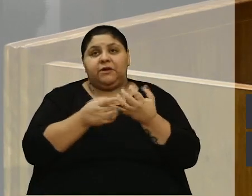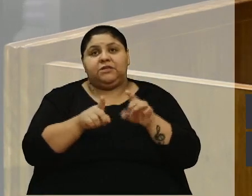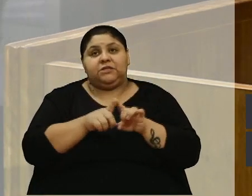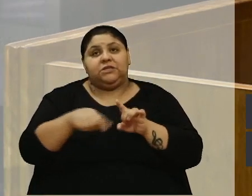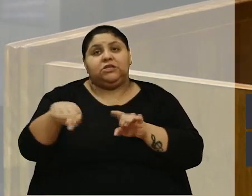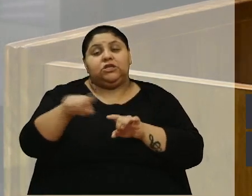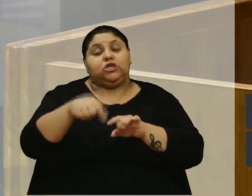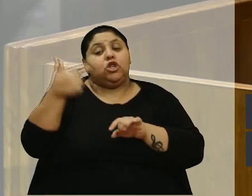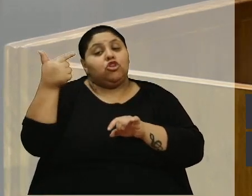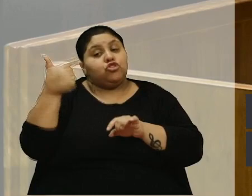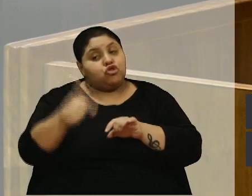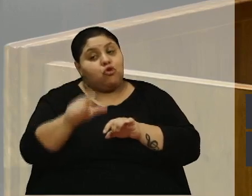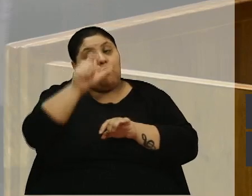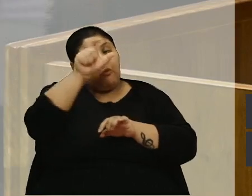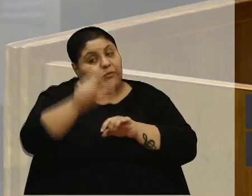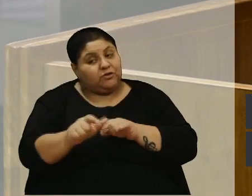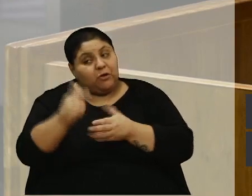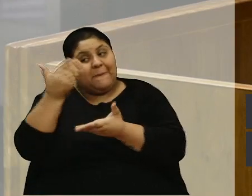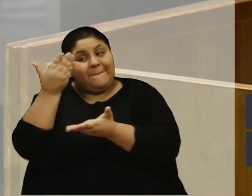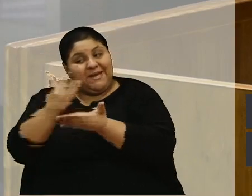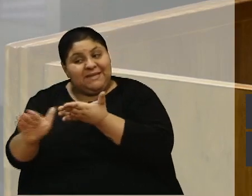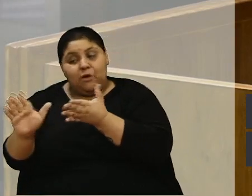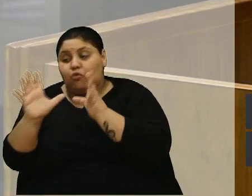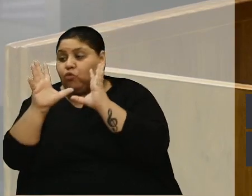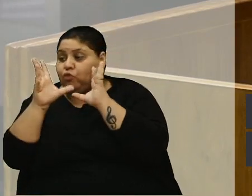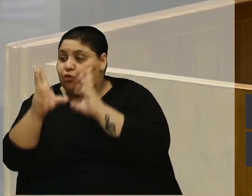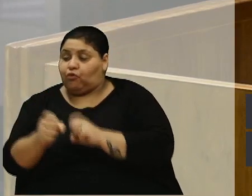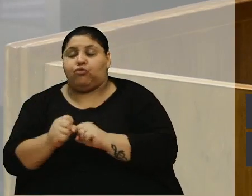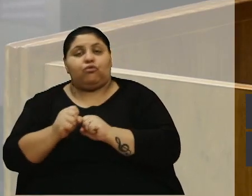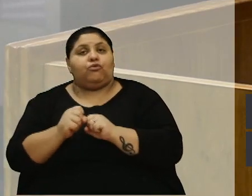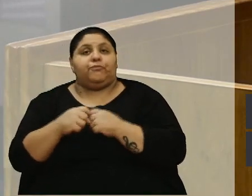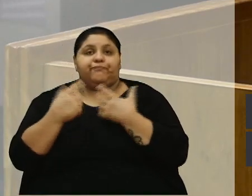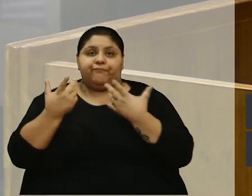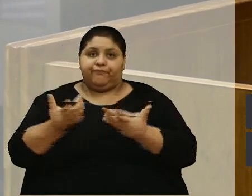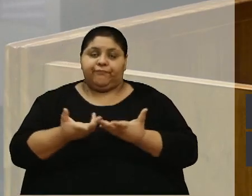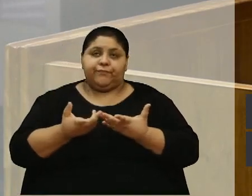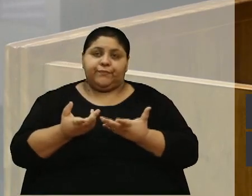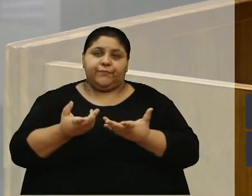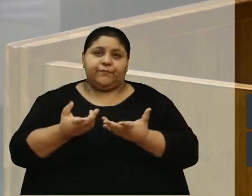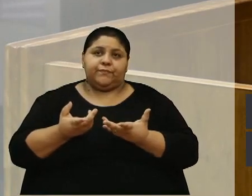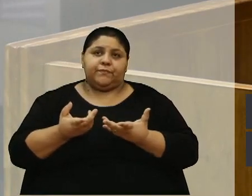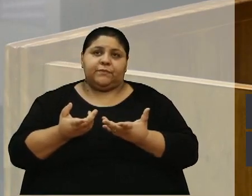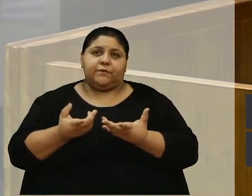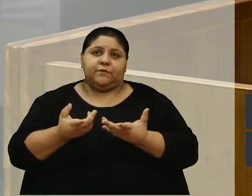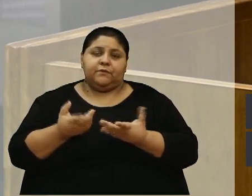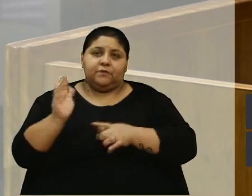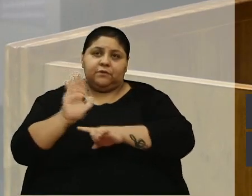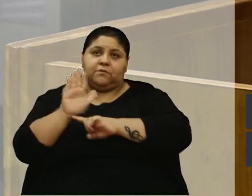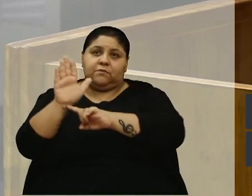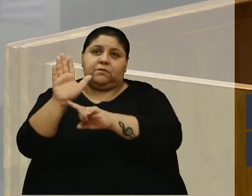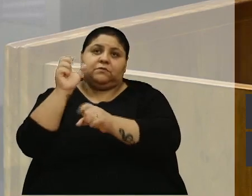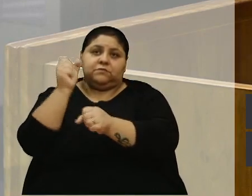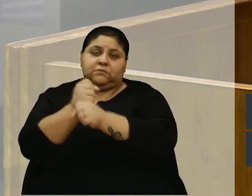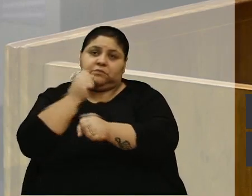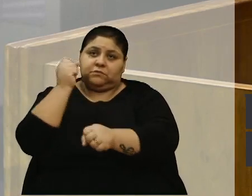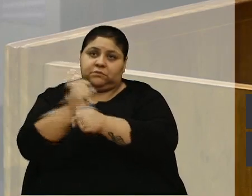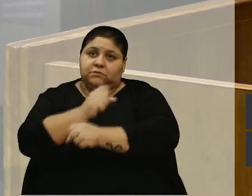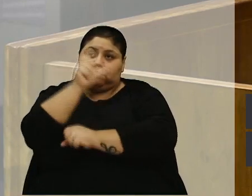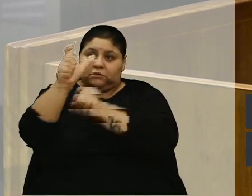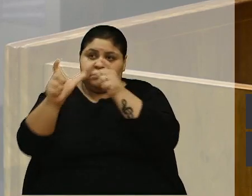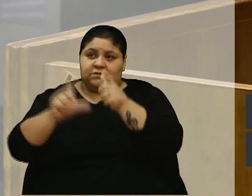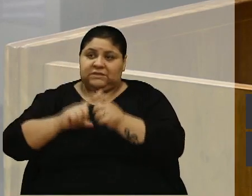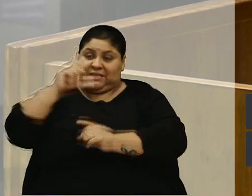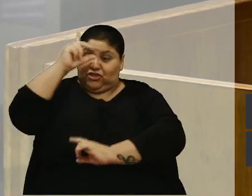novamente, a pessoa perdeu tudo. E aí, assim, o auxílio-reconstrução que essa pessoa tem